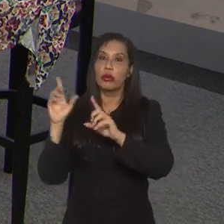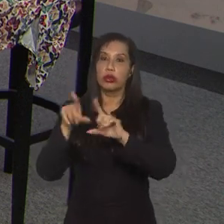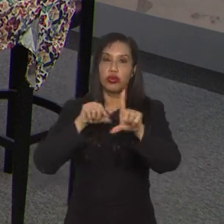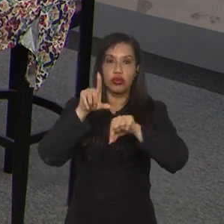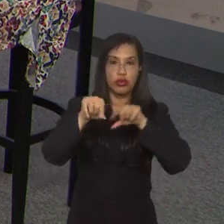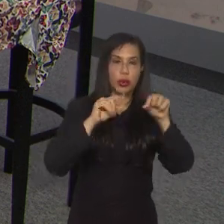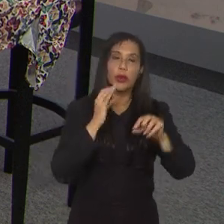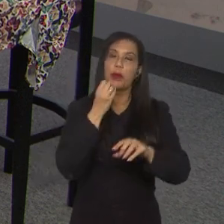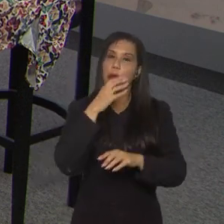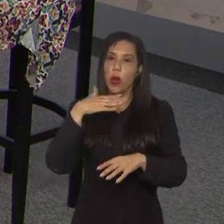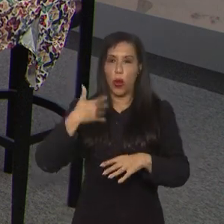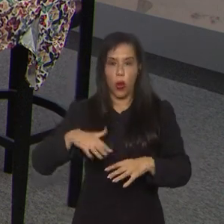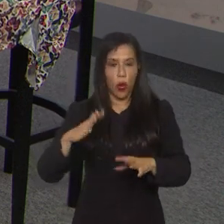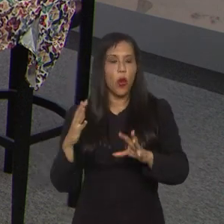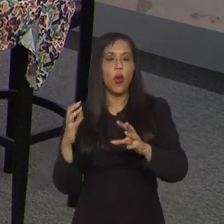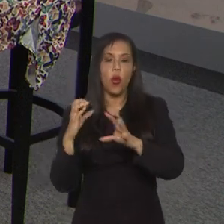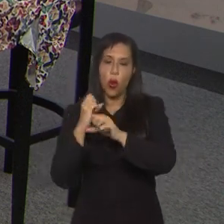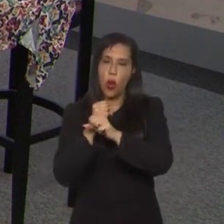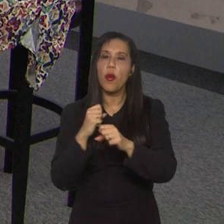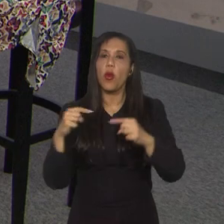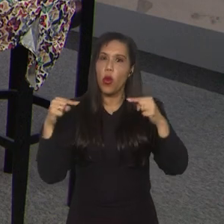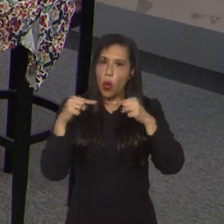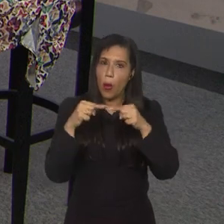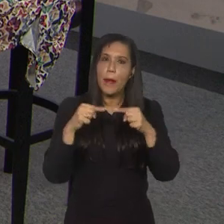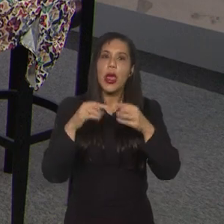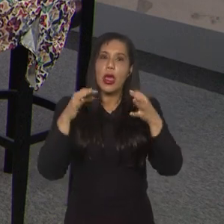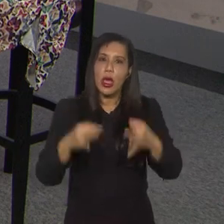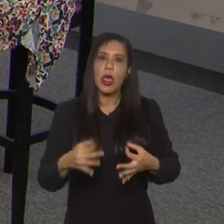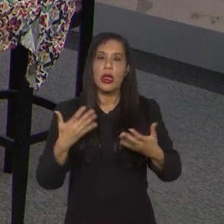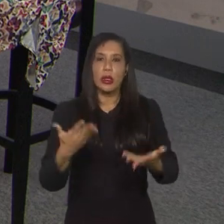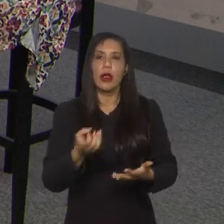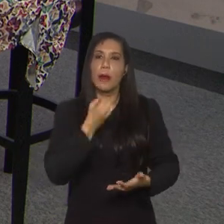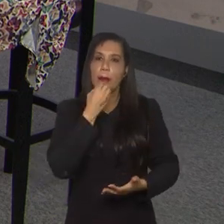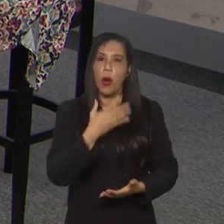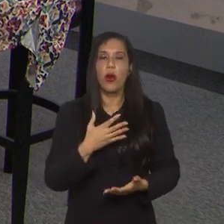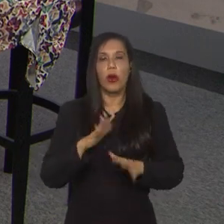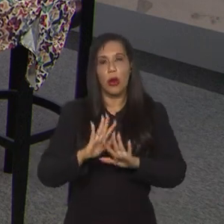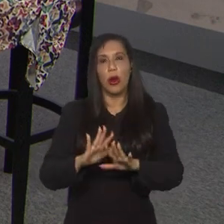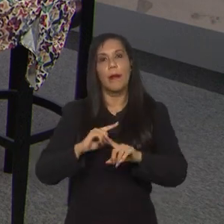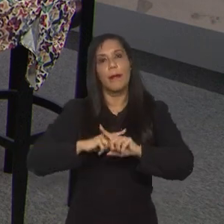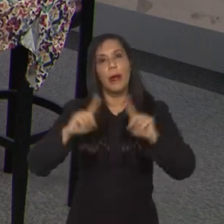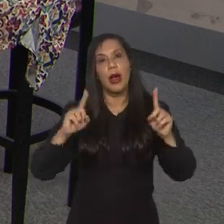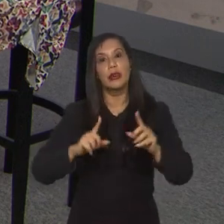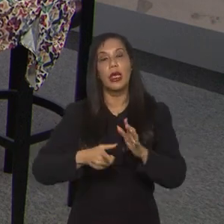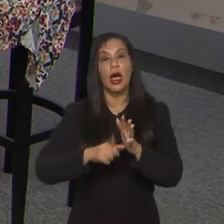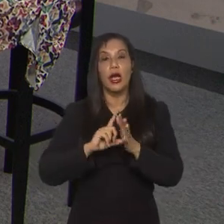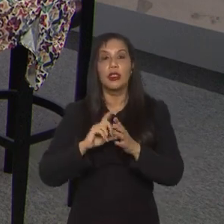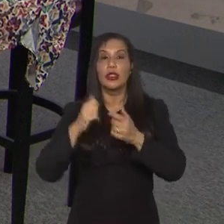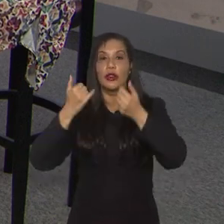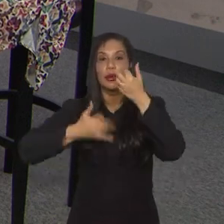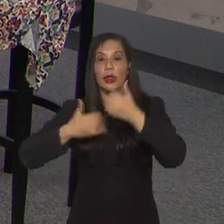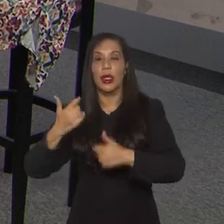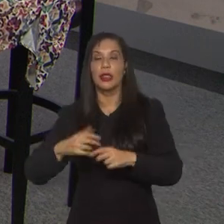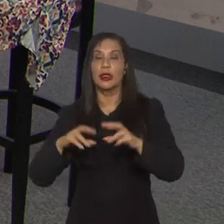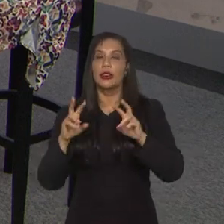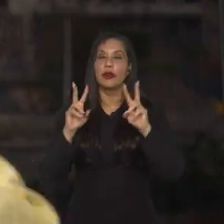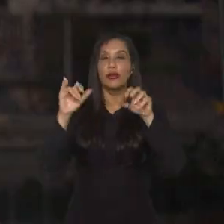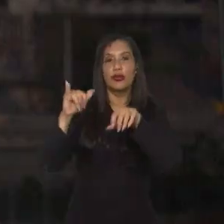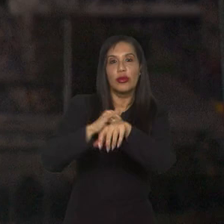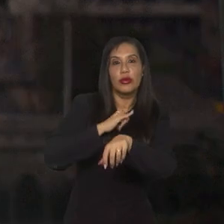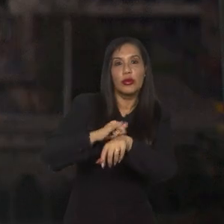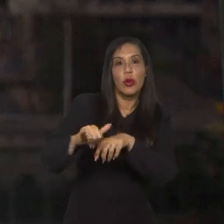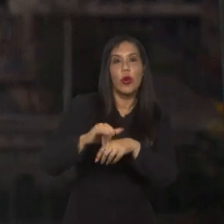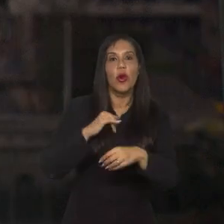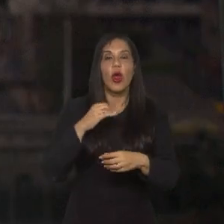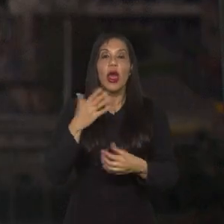esse saldo aí que a gente concorda mais do que discorda, tem um número bem pequeno. Eu acho que antes da gente passar mais para essa questão tática de como